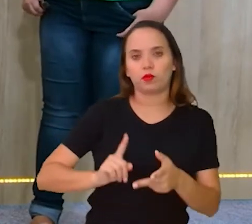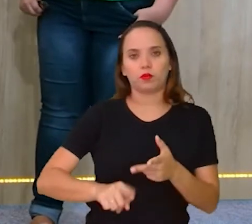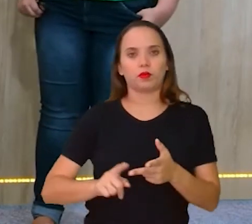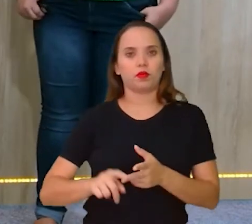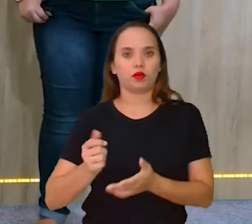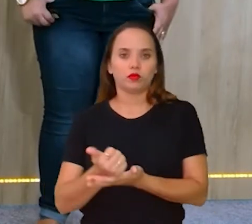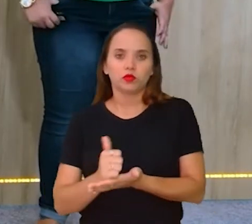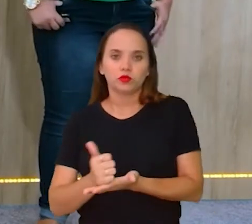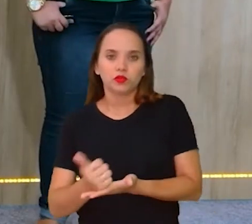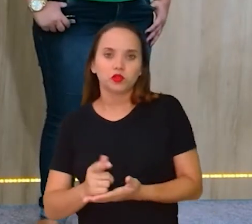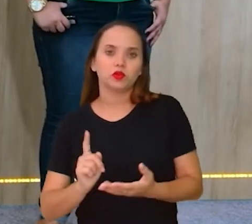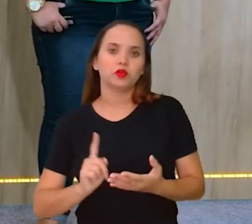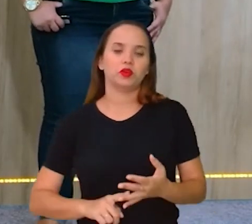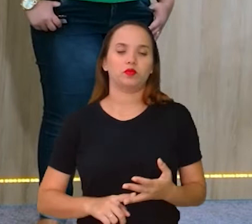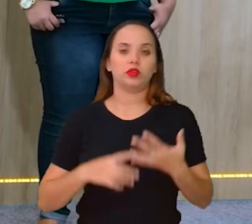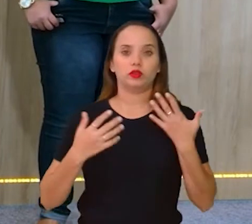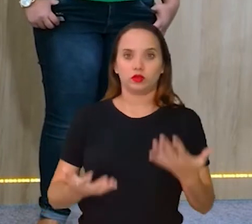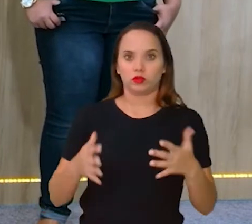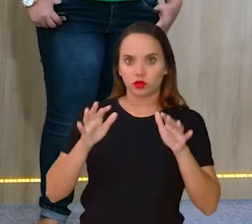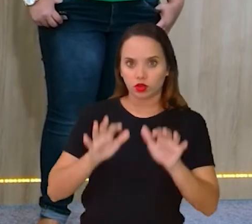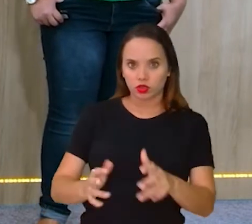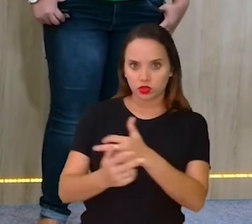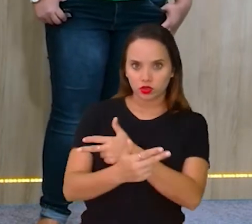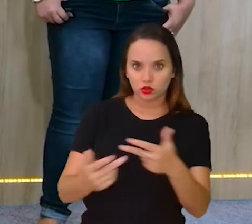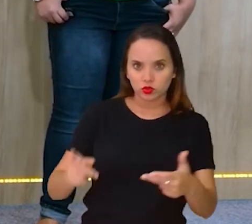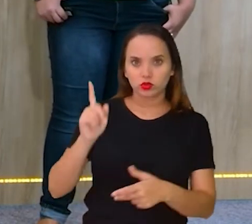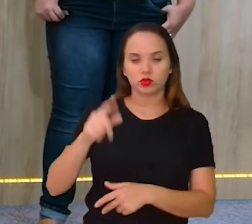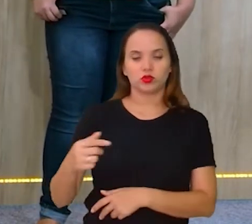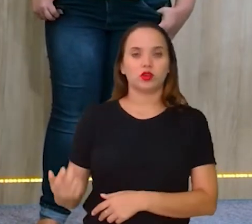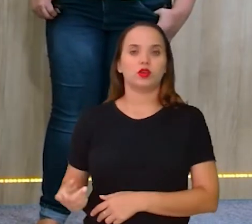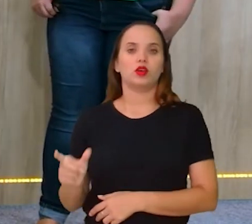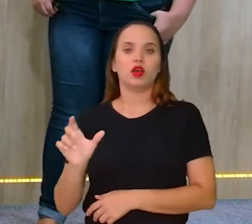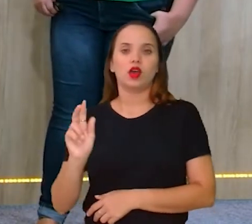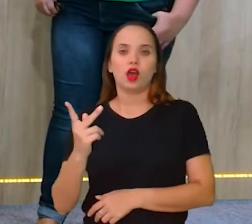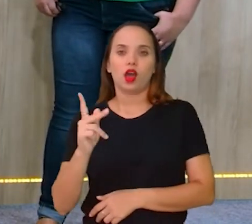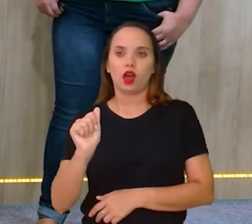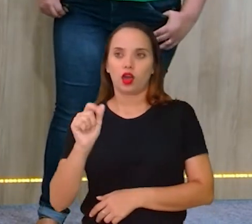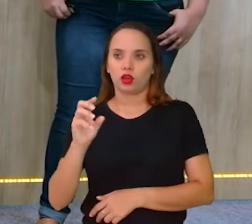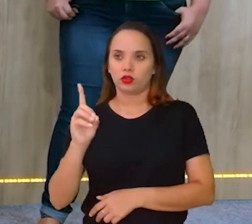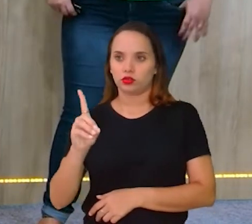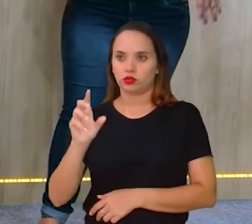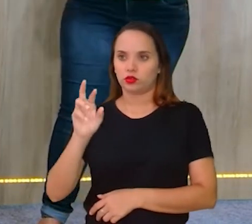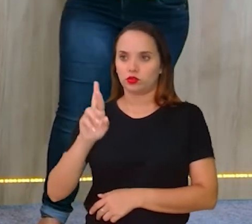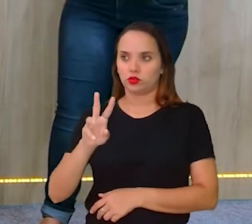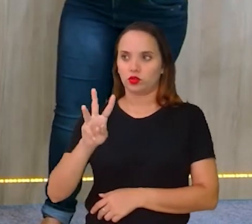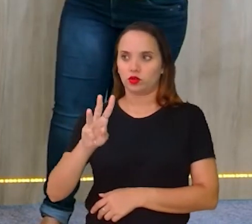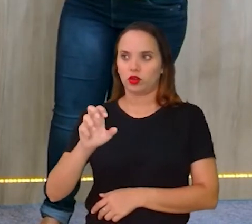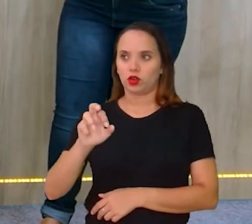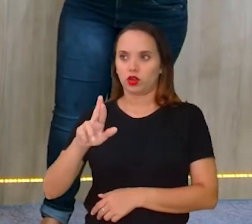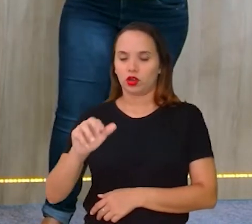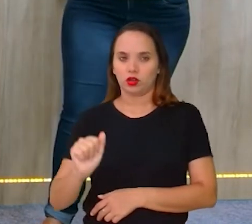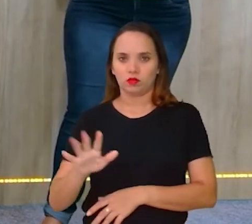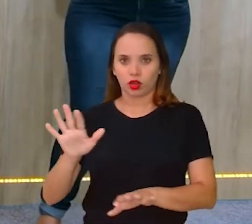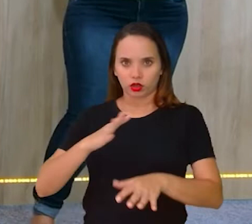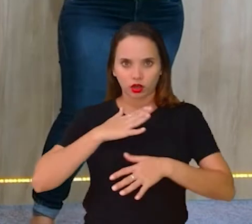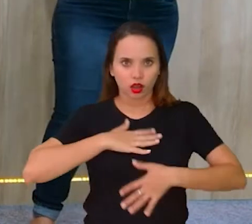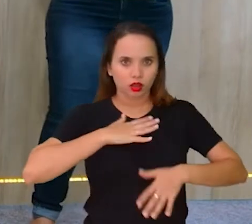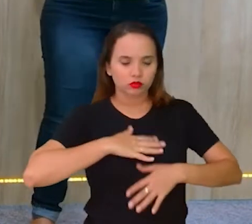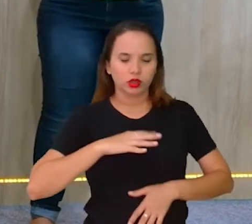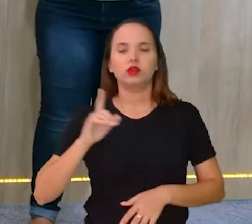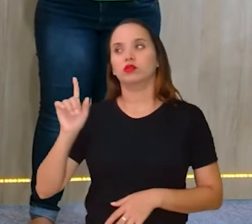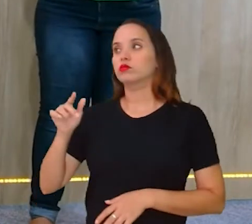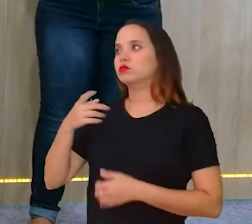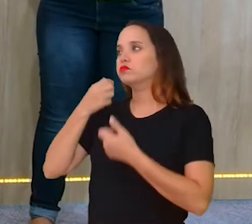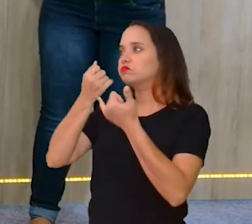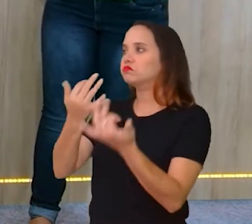videogame. Então, esses elementos aí, eles são hardware, mas calma... Exatamente, eu ia dizer agora, mas não só isso, né? só isso. Essa palavra